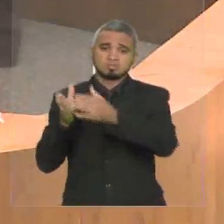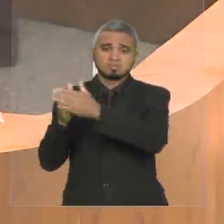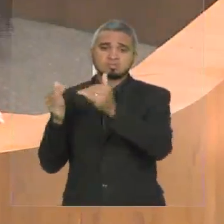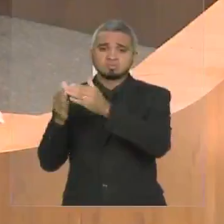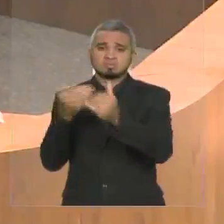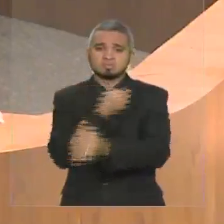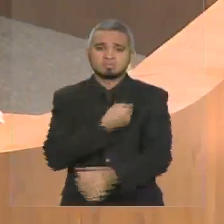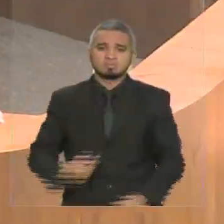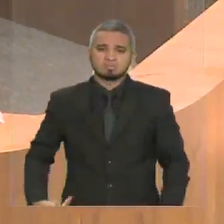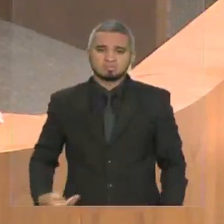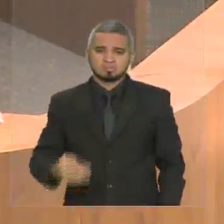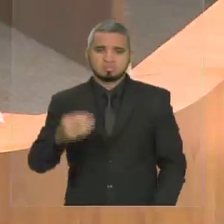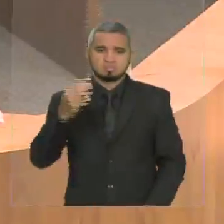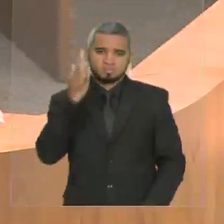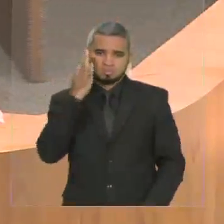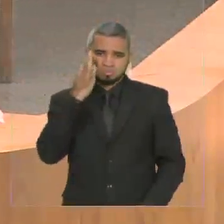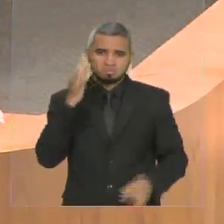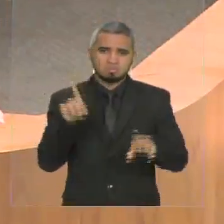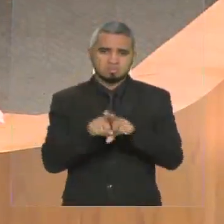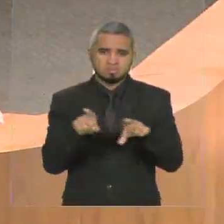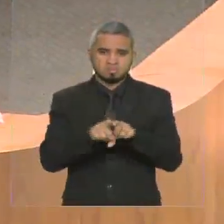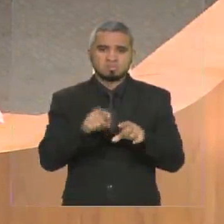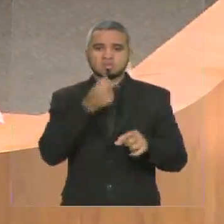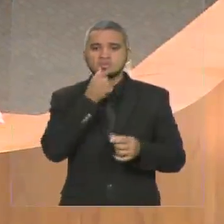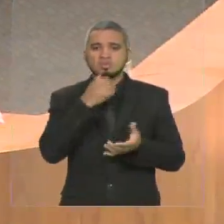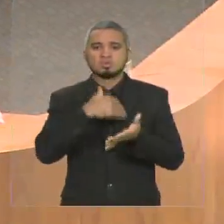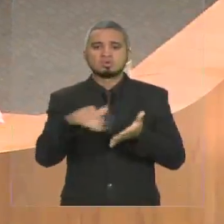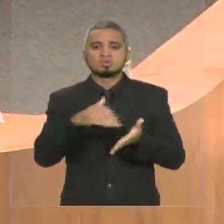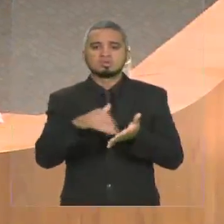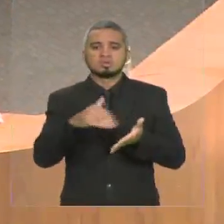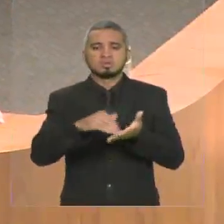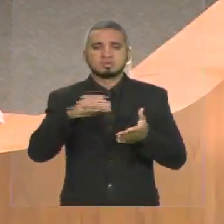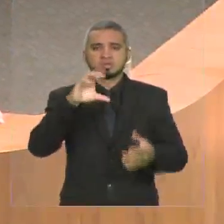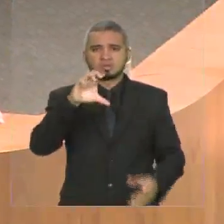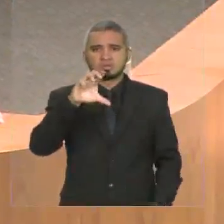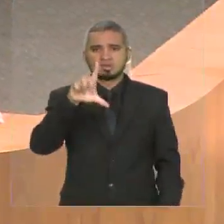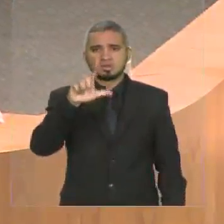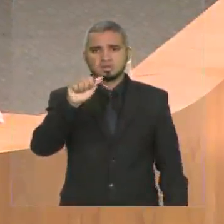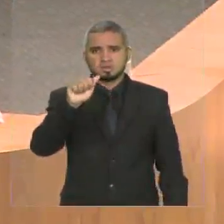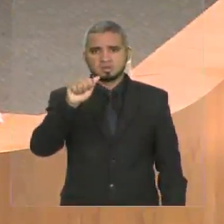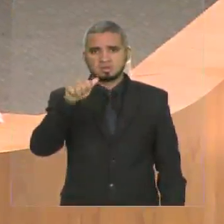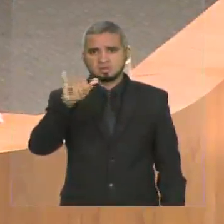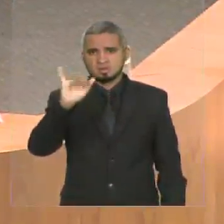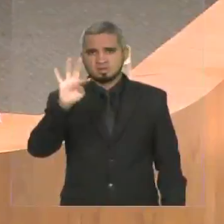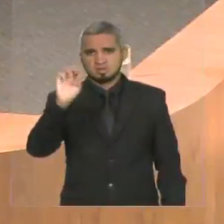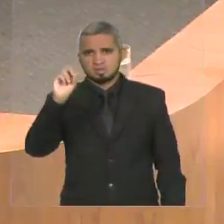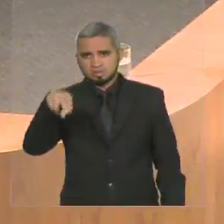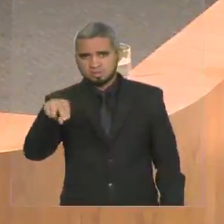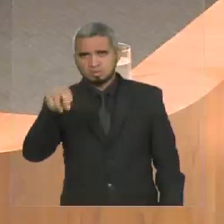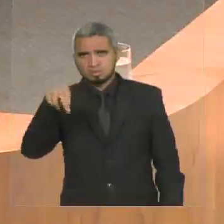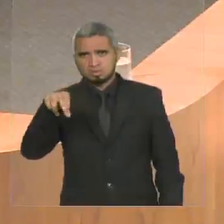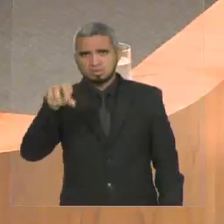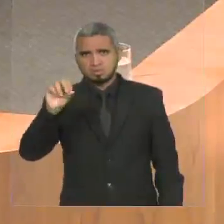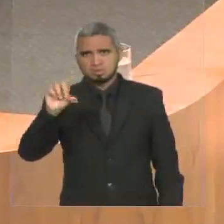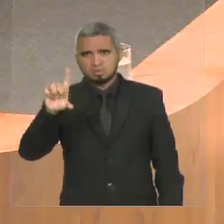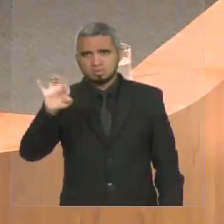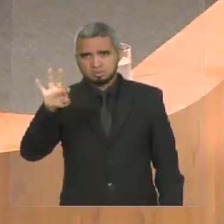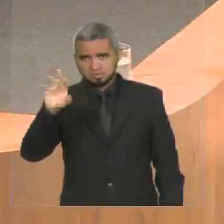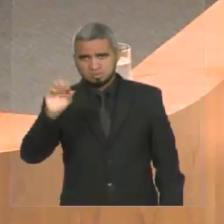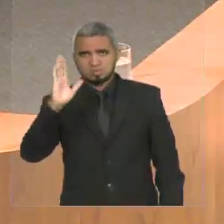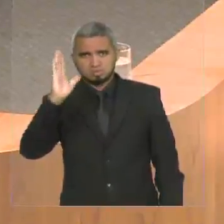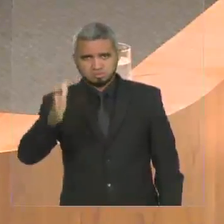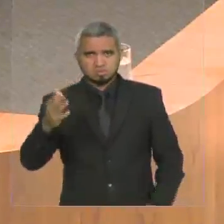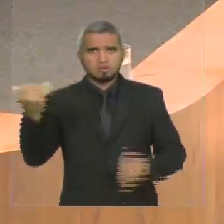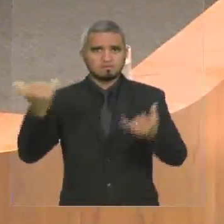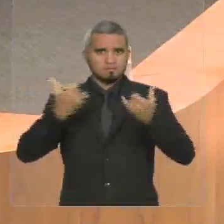secretário Cleito Noleto esteve aqui nesta casa e confirmou que o projeto já está em estudo e o governador anunciou em